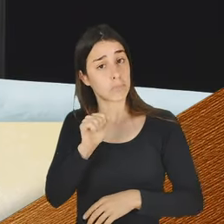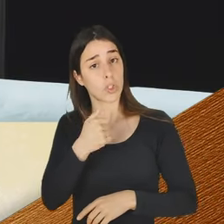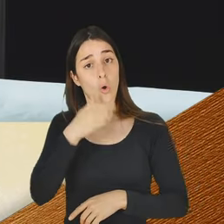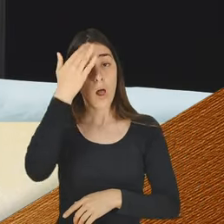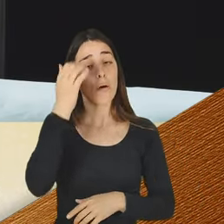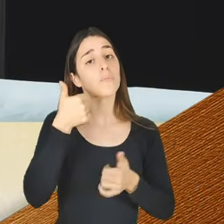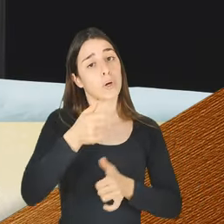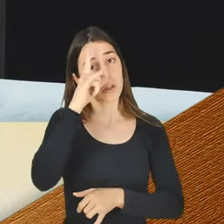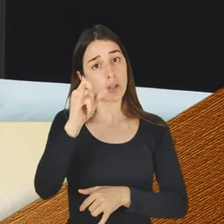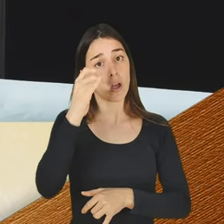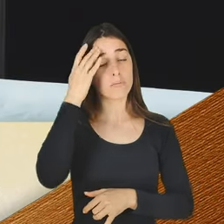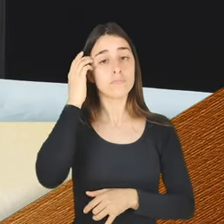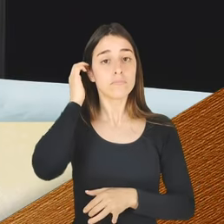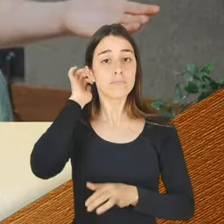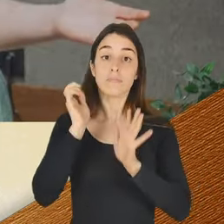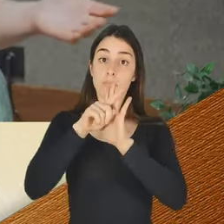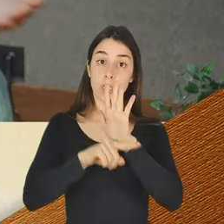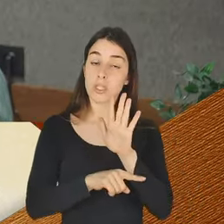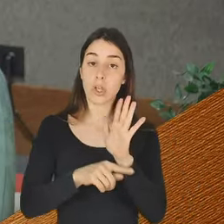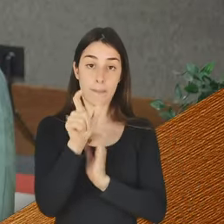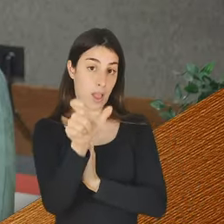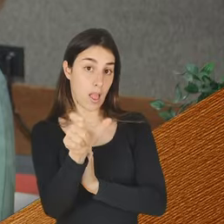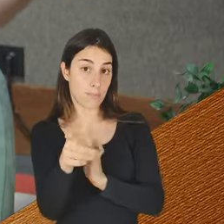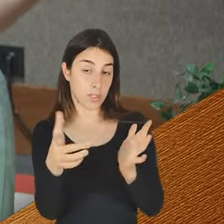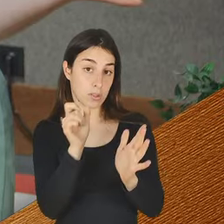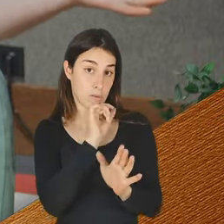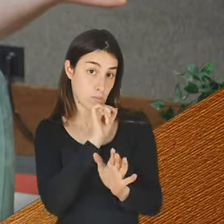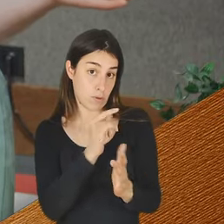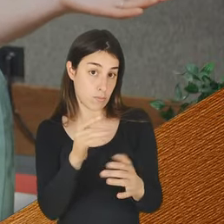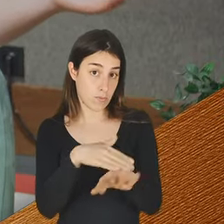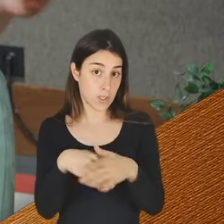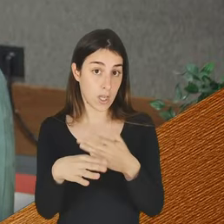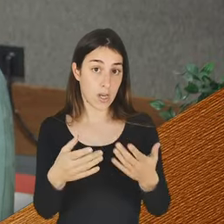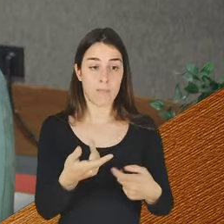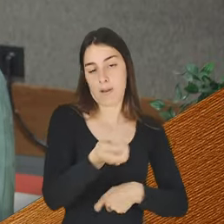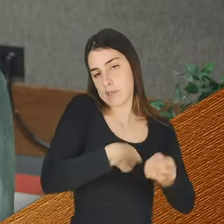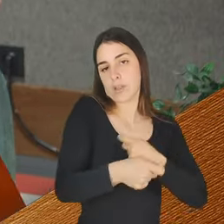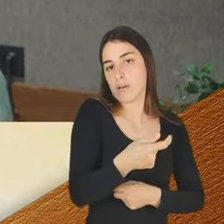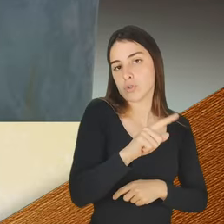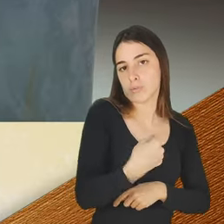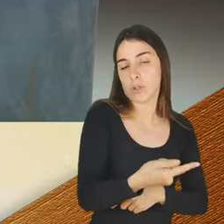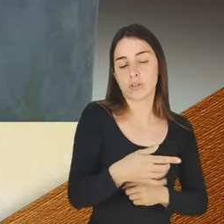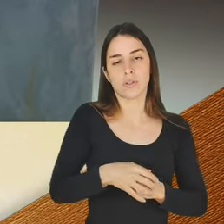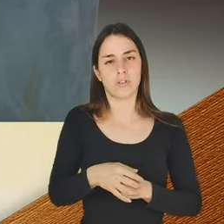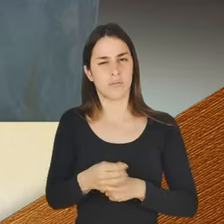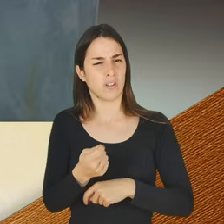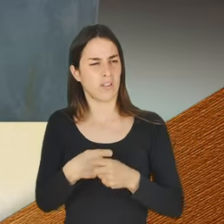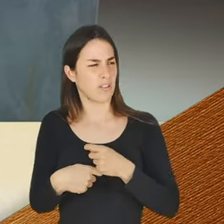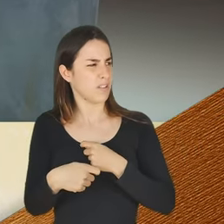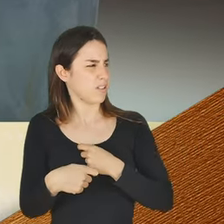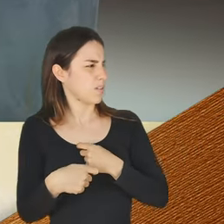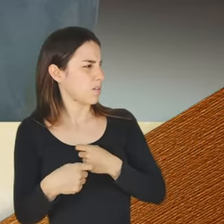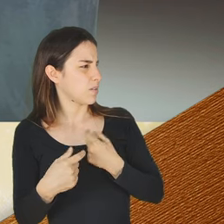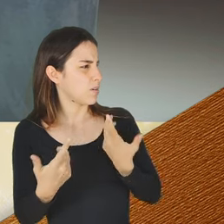ideia definirmos aqui uma lista de palavras que não precisamos usar para que se